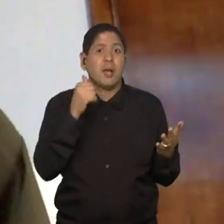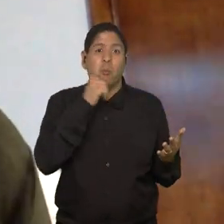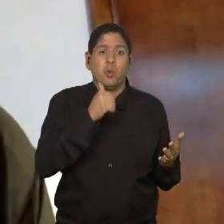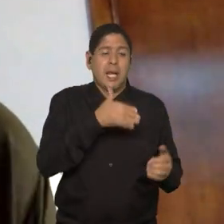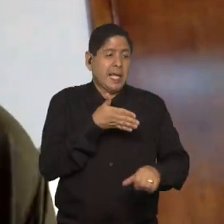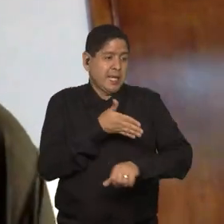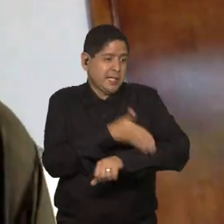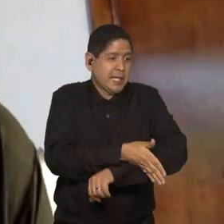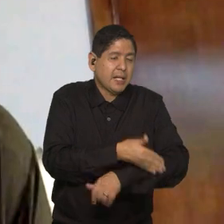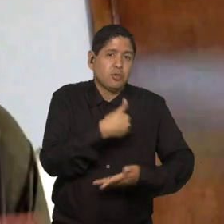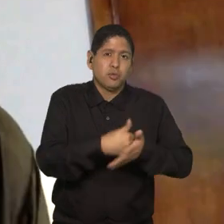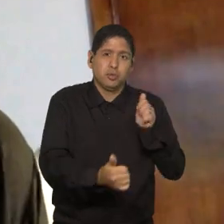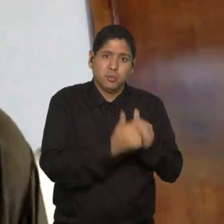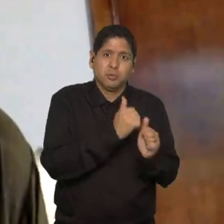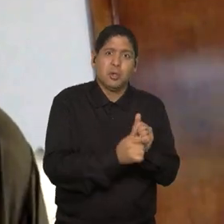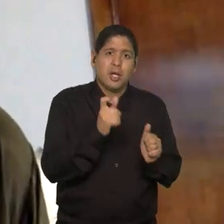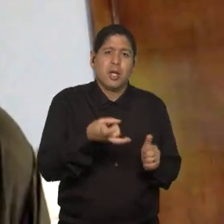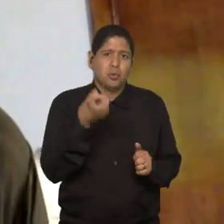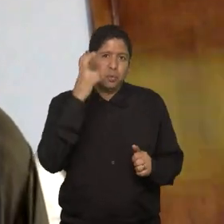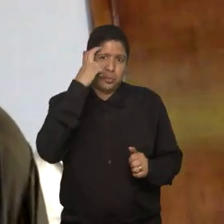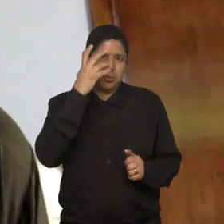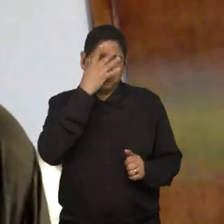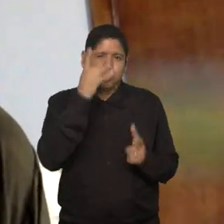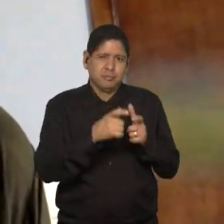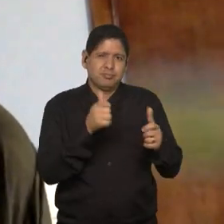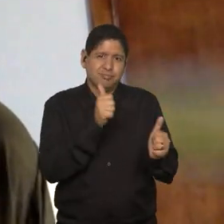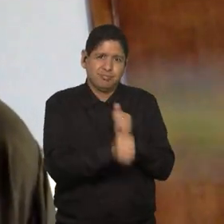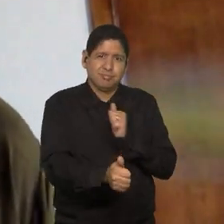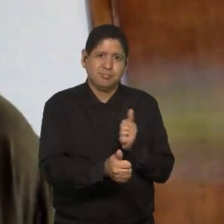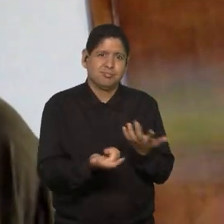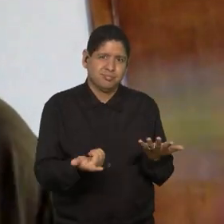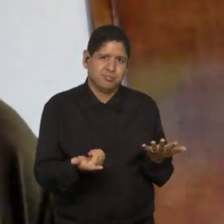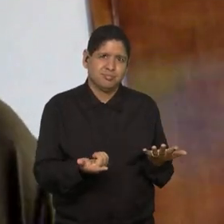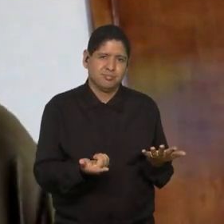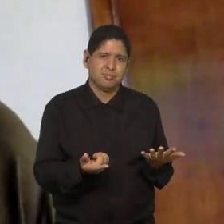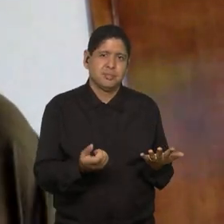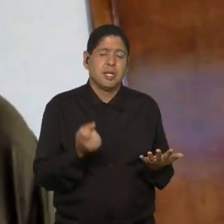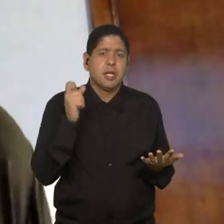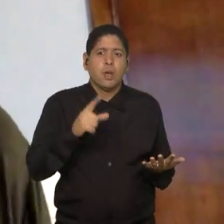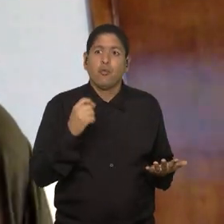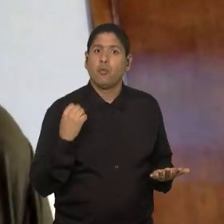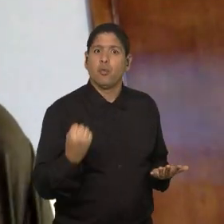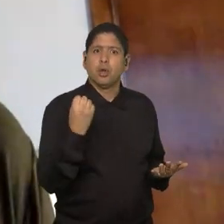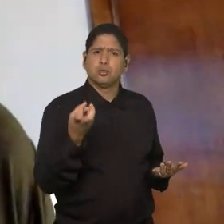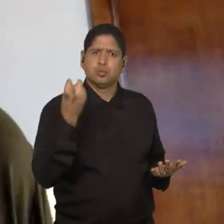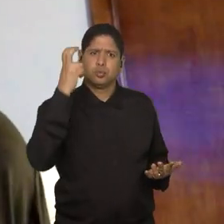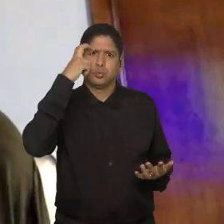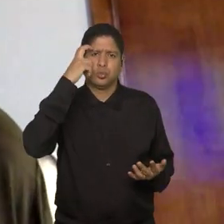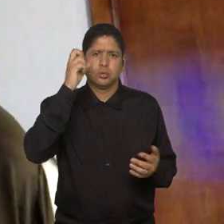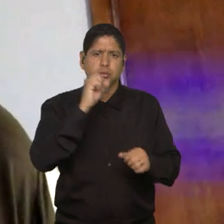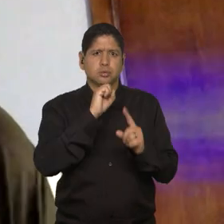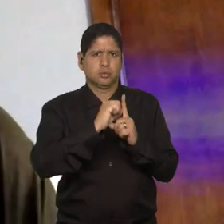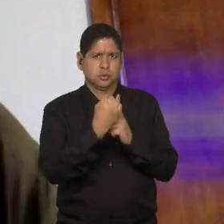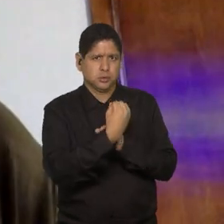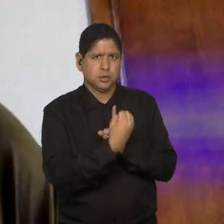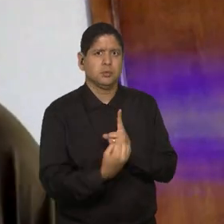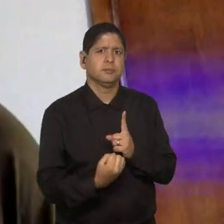entrando no futebol, que é a maior cultura esportiva do país, e uma forte cultura social,